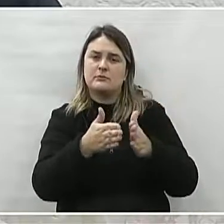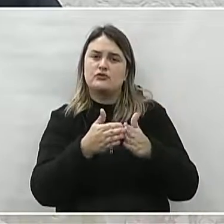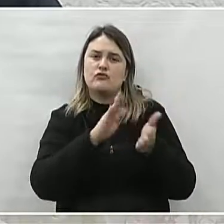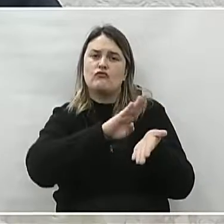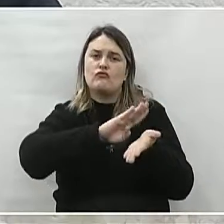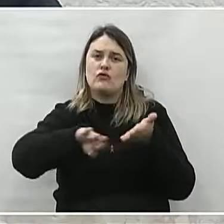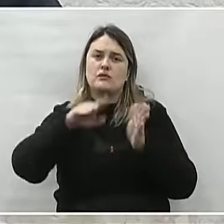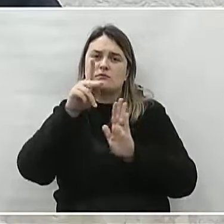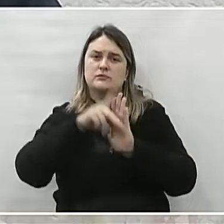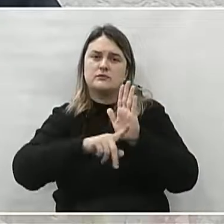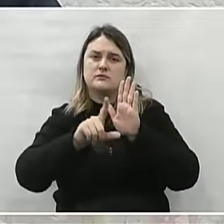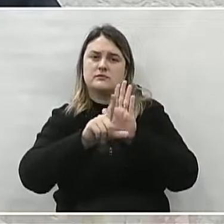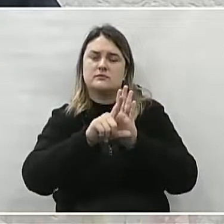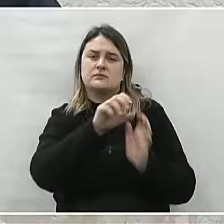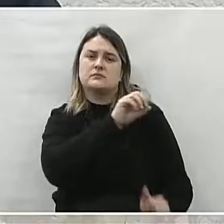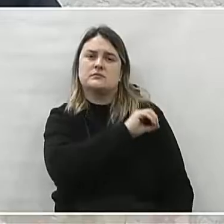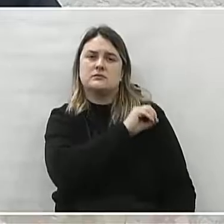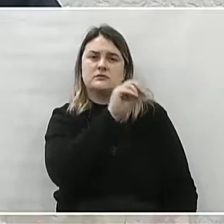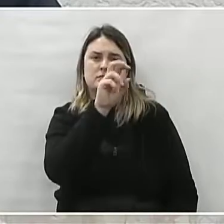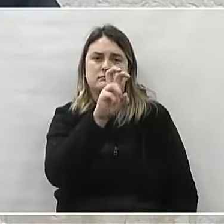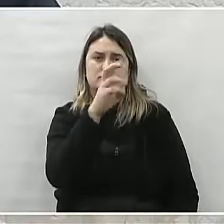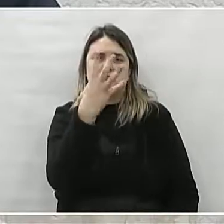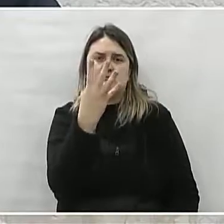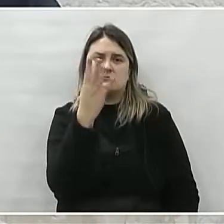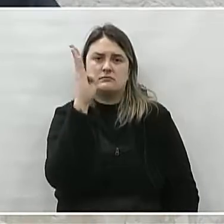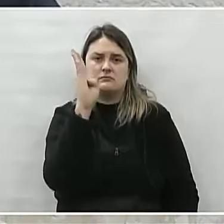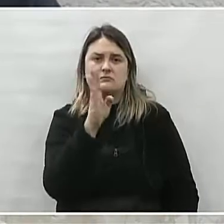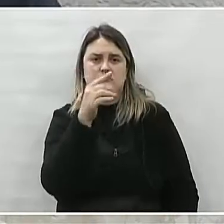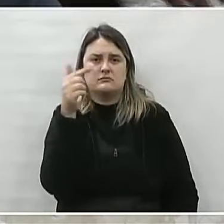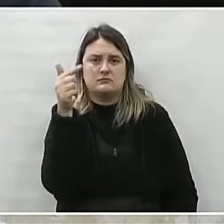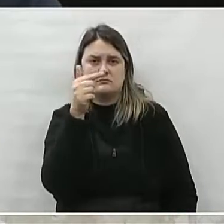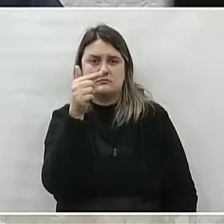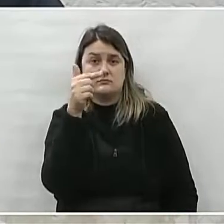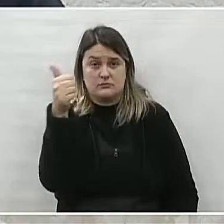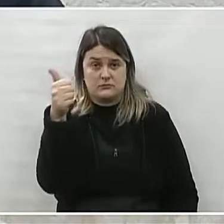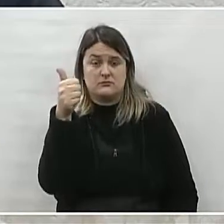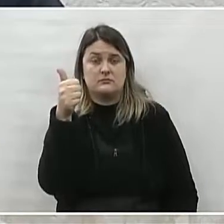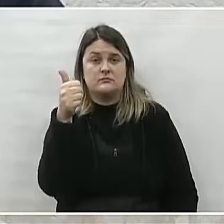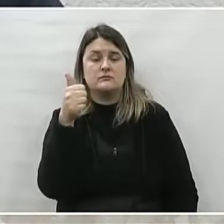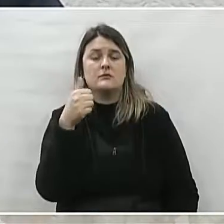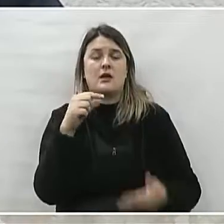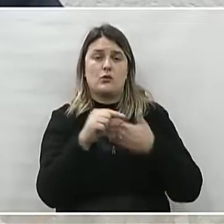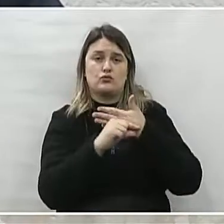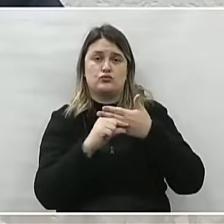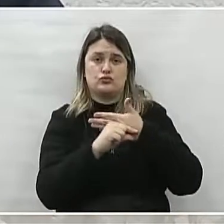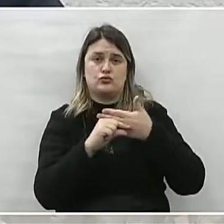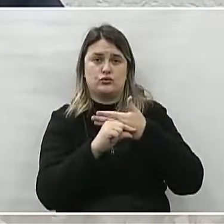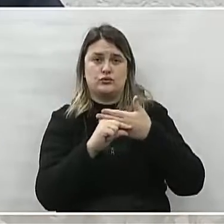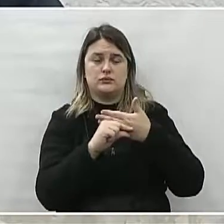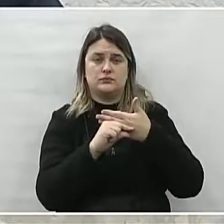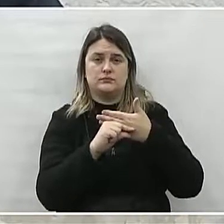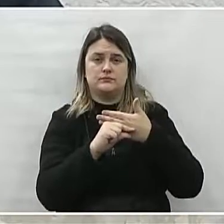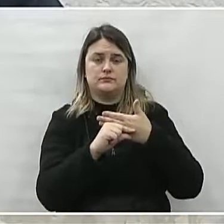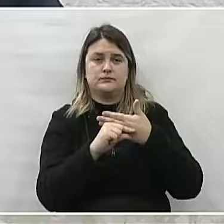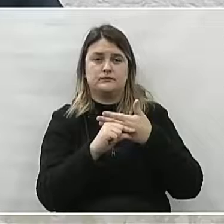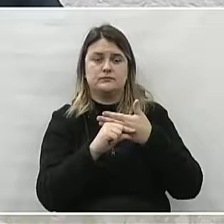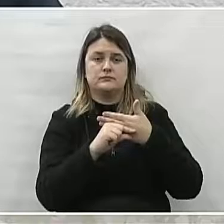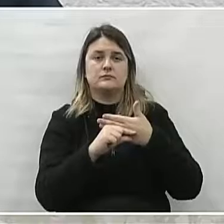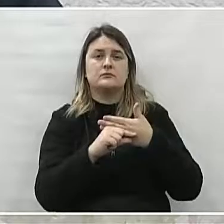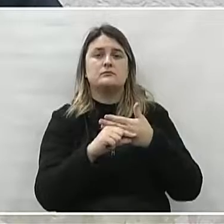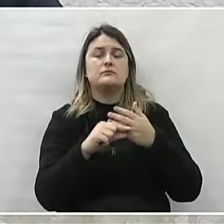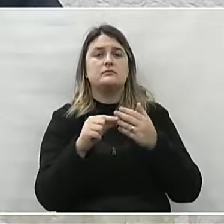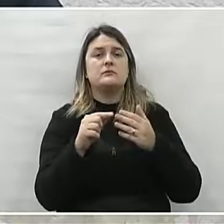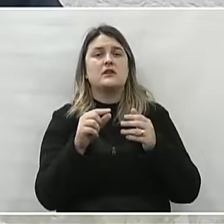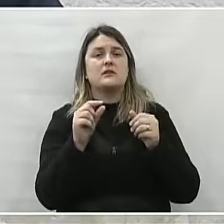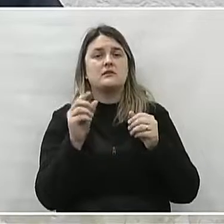retirada do projeto de lei ordinária de número 54 de 2021 de minha autoria e remeto ao